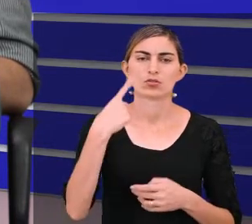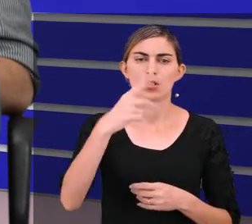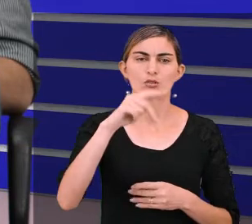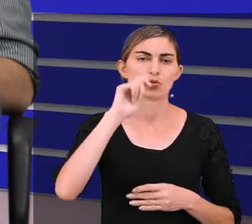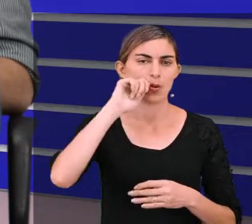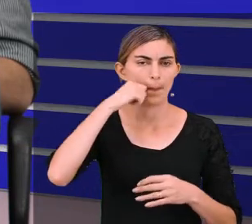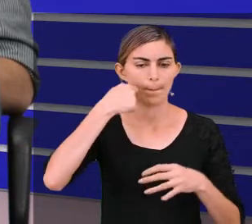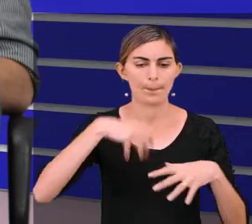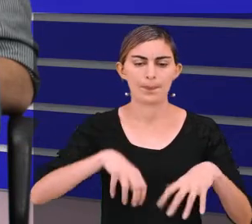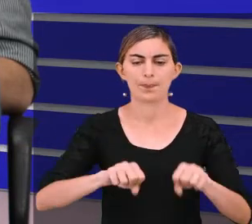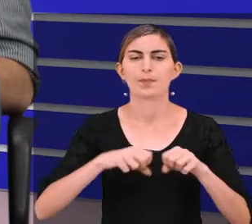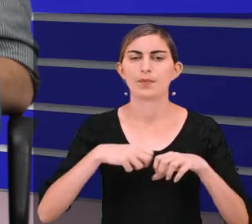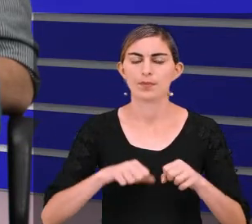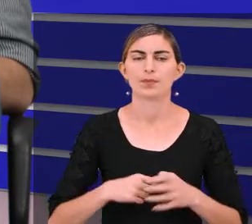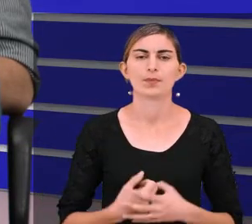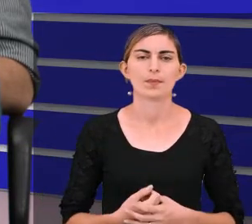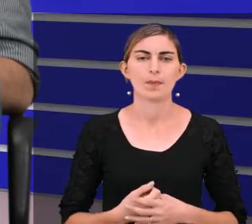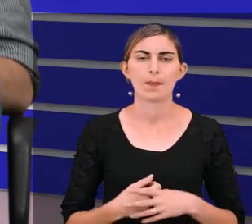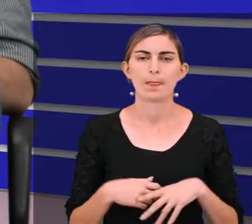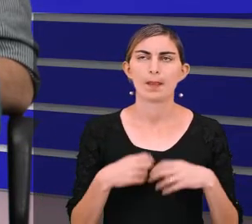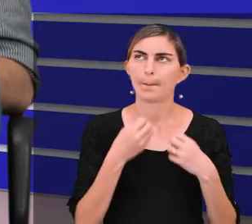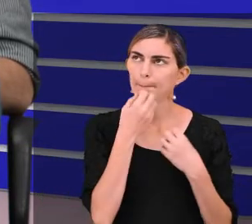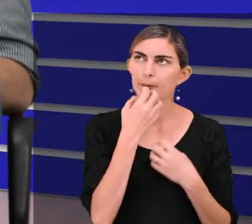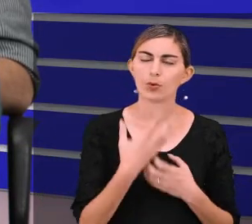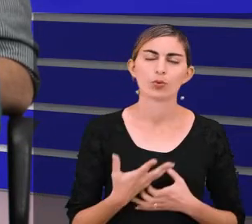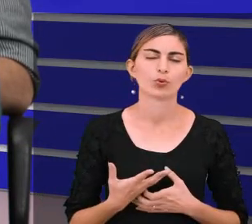padaria? Bom,